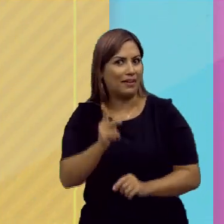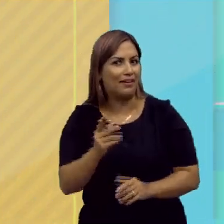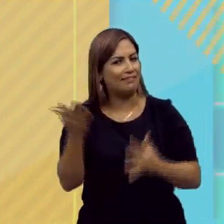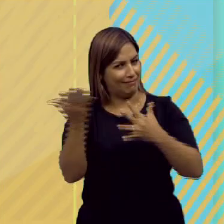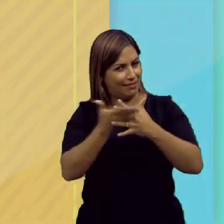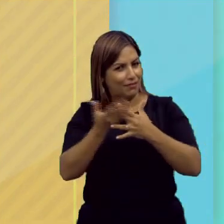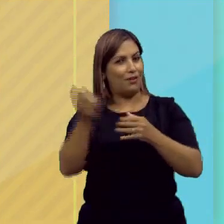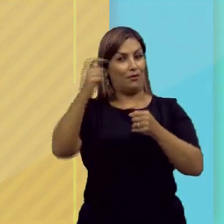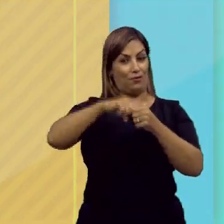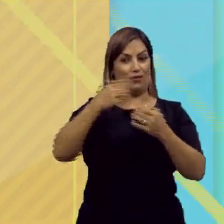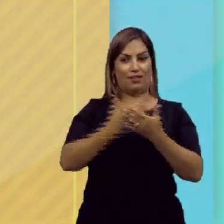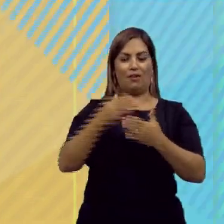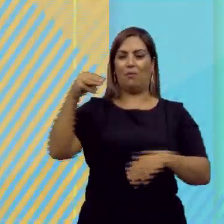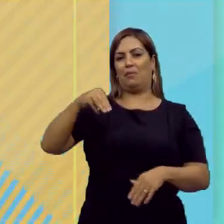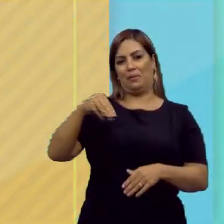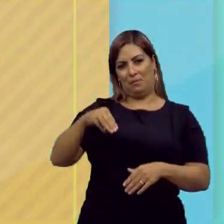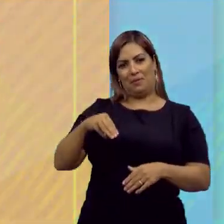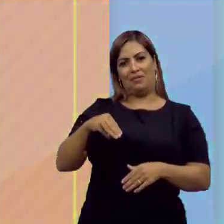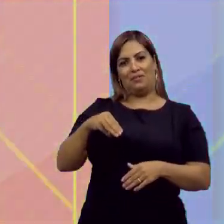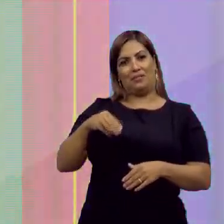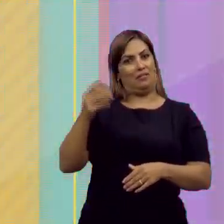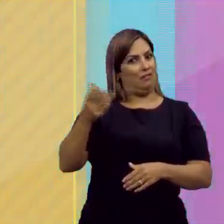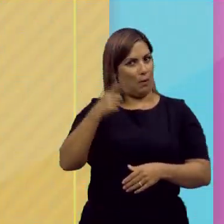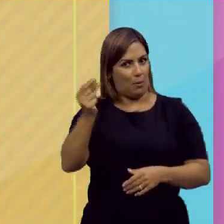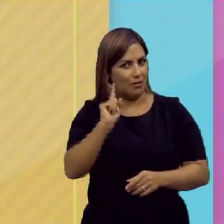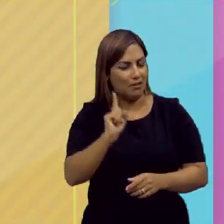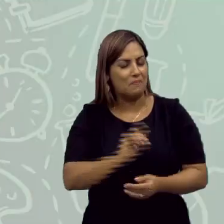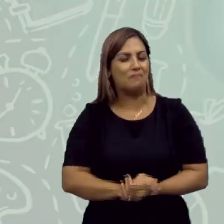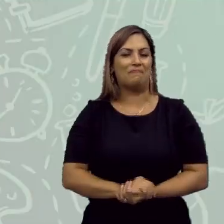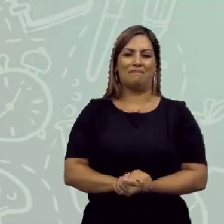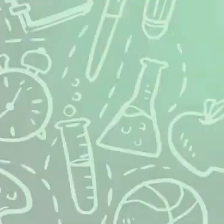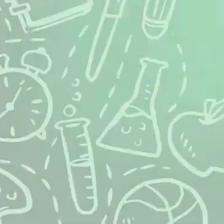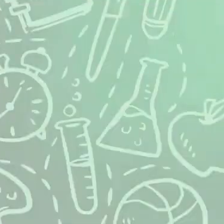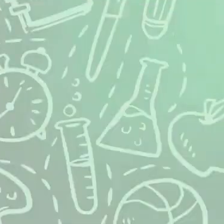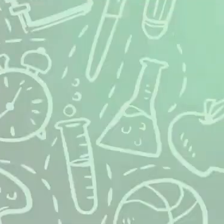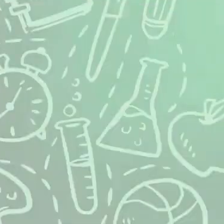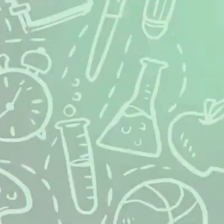Vamos para o intervalo, na volta tem aulas de matemática. Não sai daí!